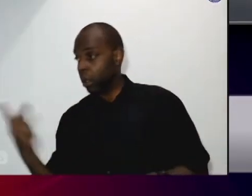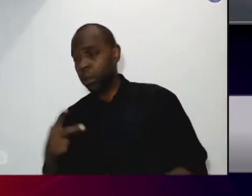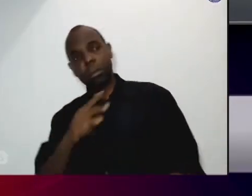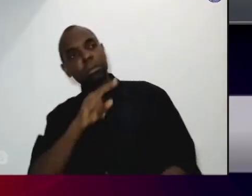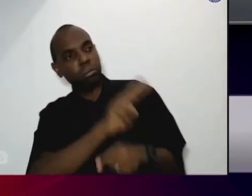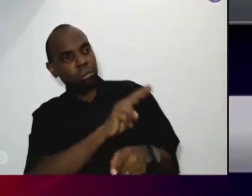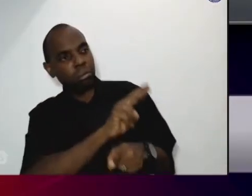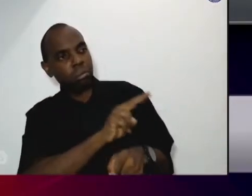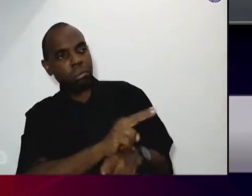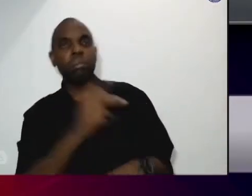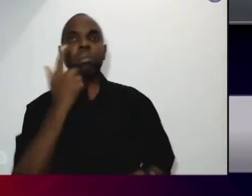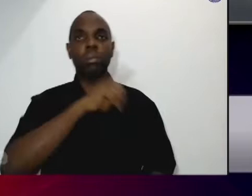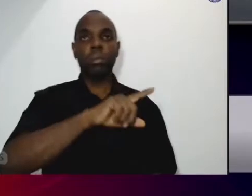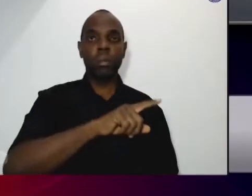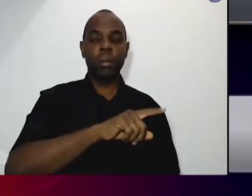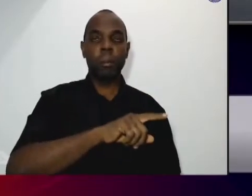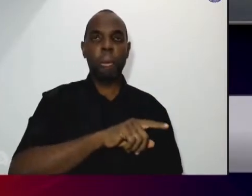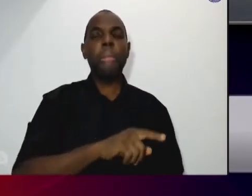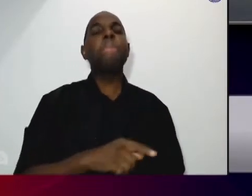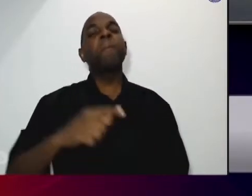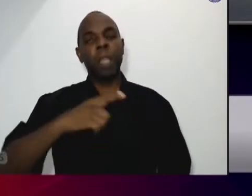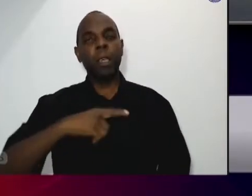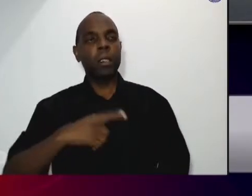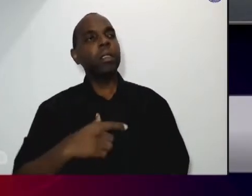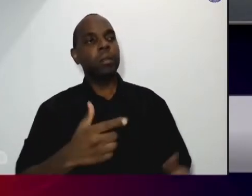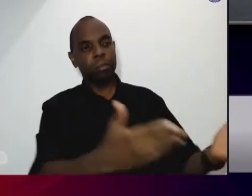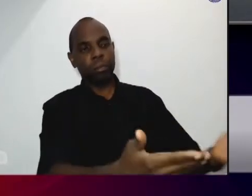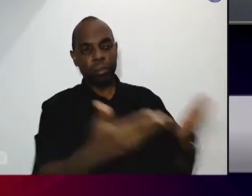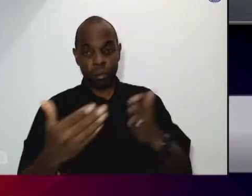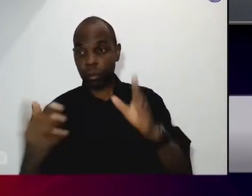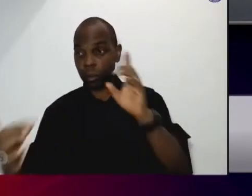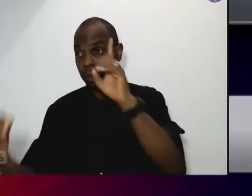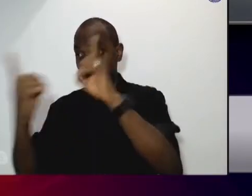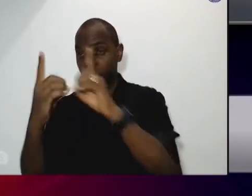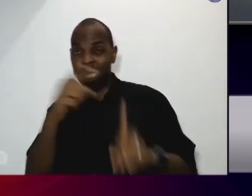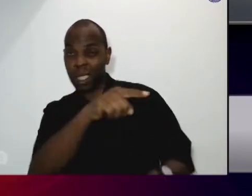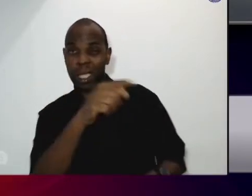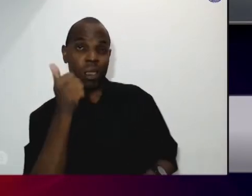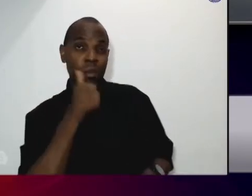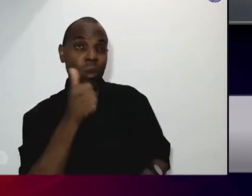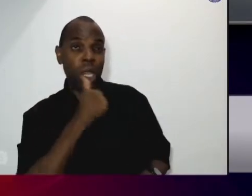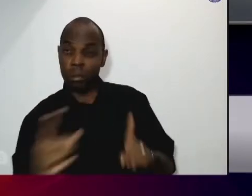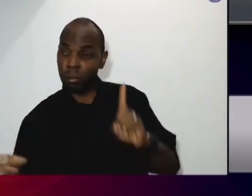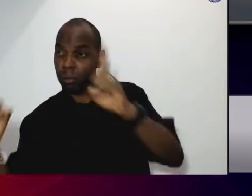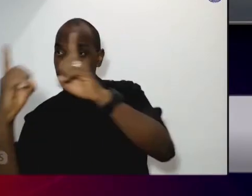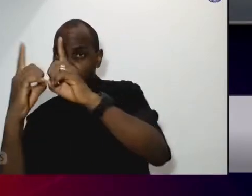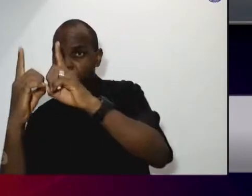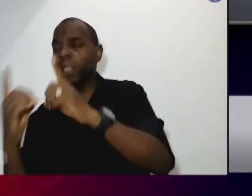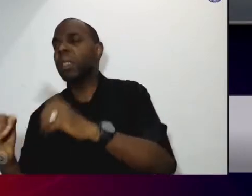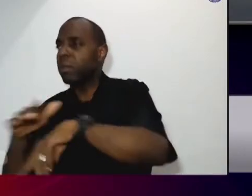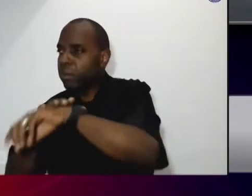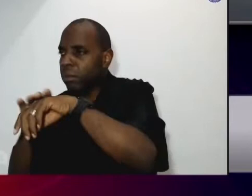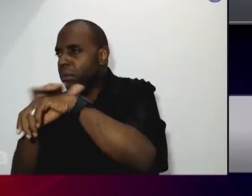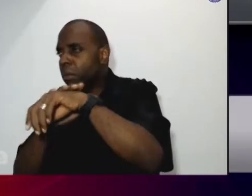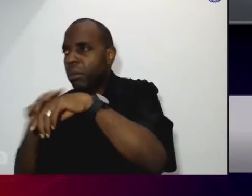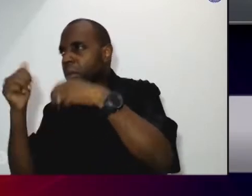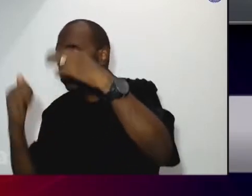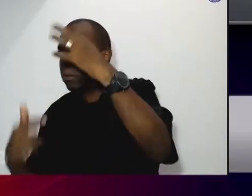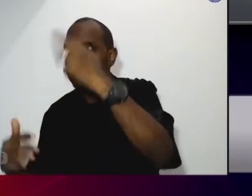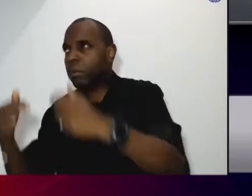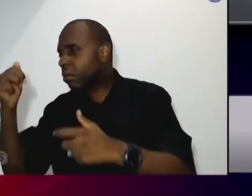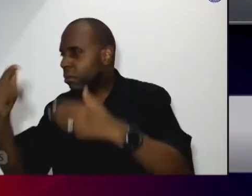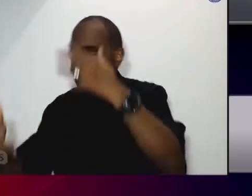o atendimento com as vítimas as mulheres a gente percebe que elas muitas vezes estão